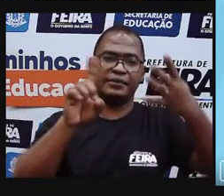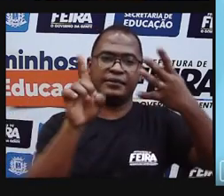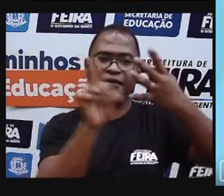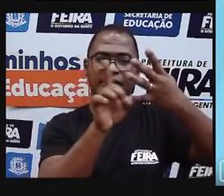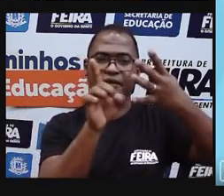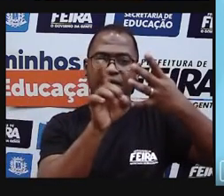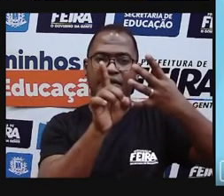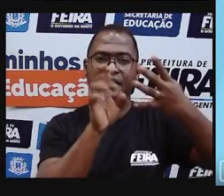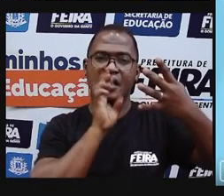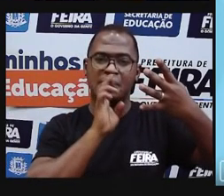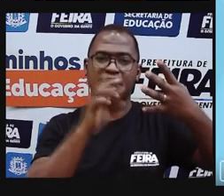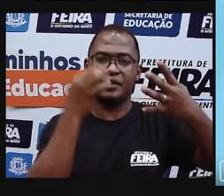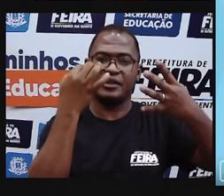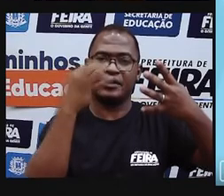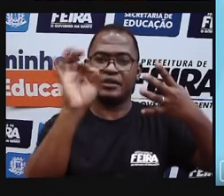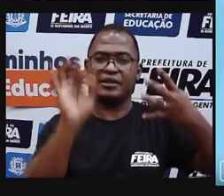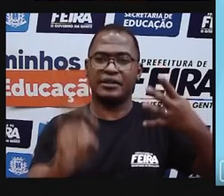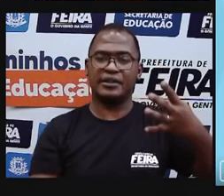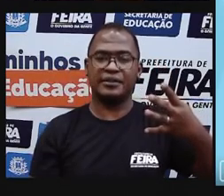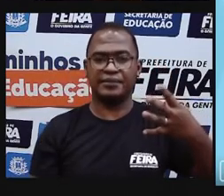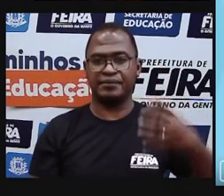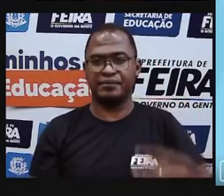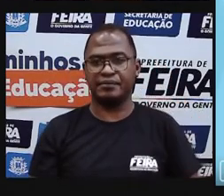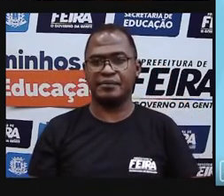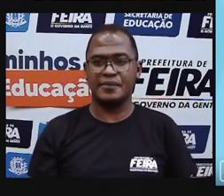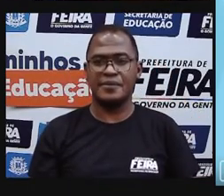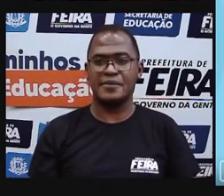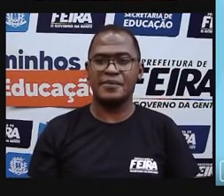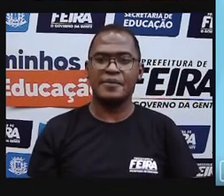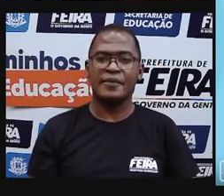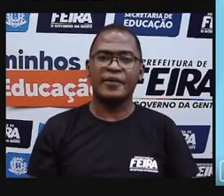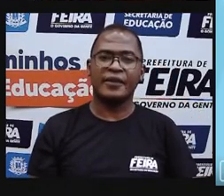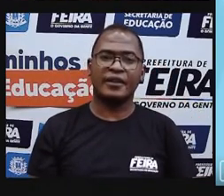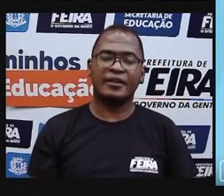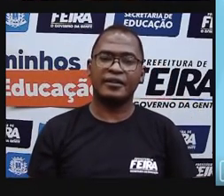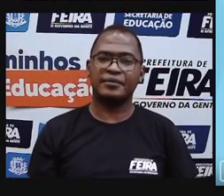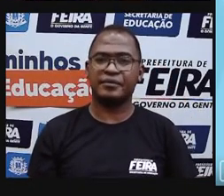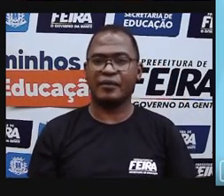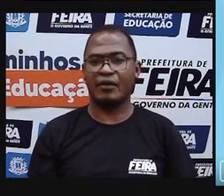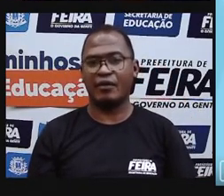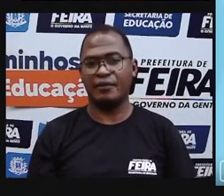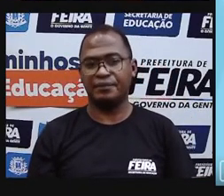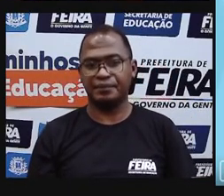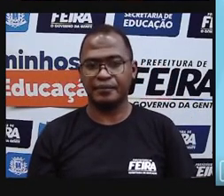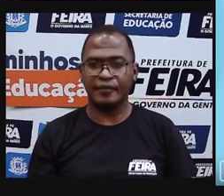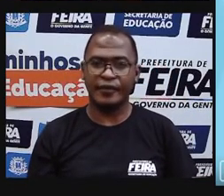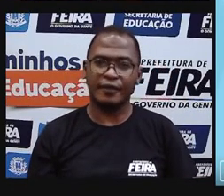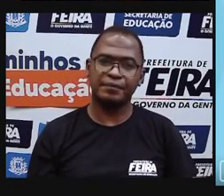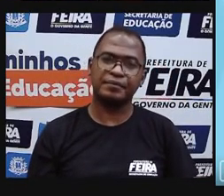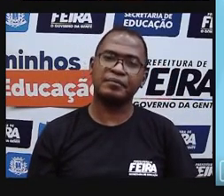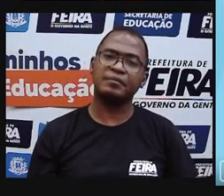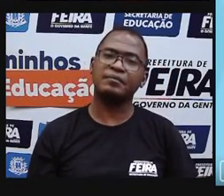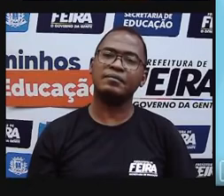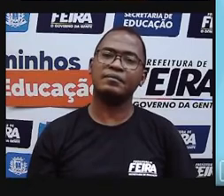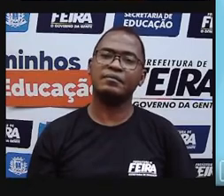de milhar, zero dezenas, duas, zero centenas, duas dezenas e cinco unidades.